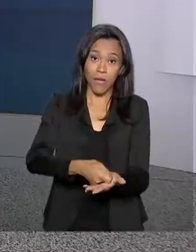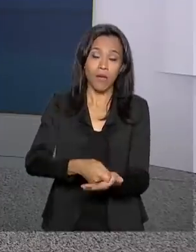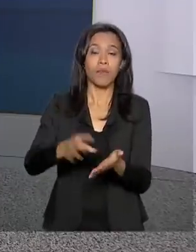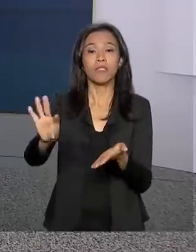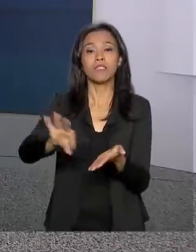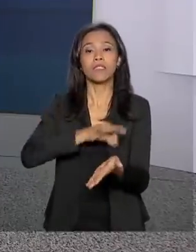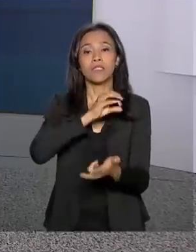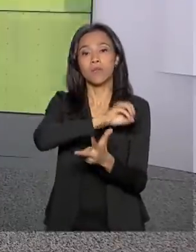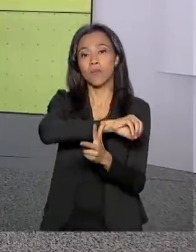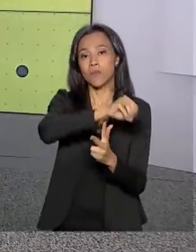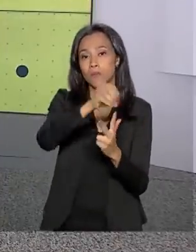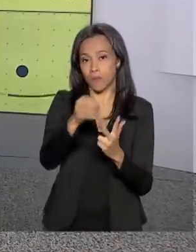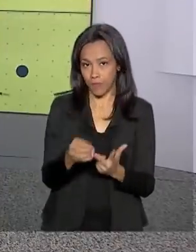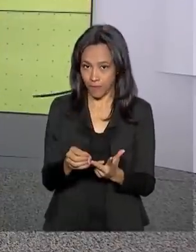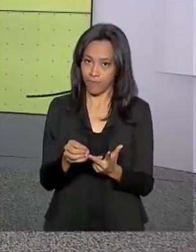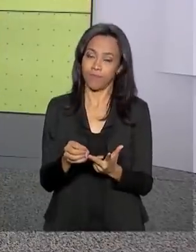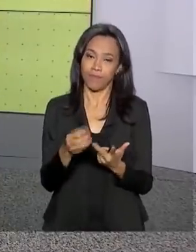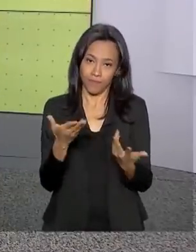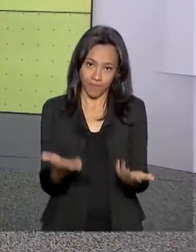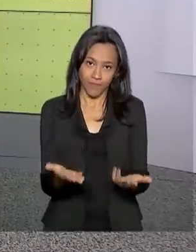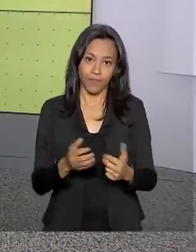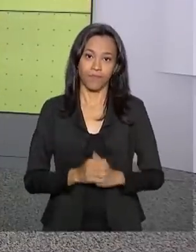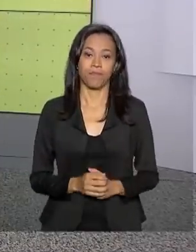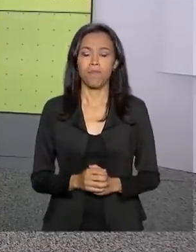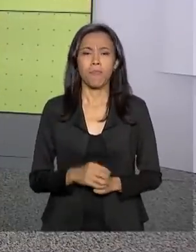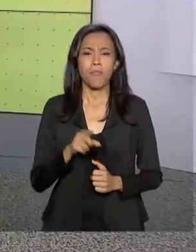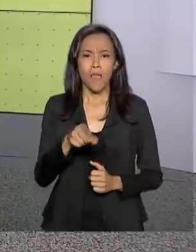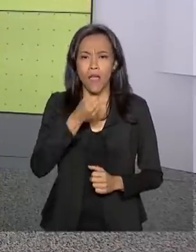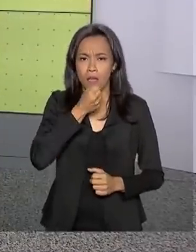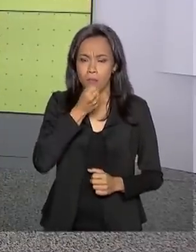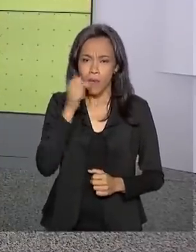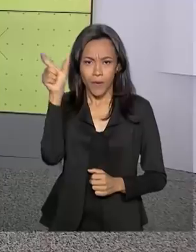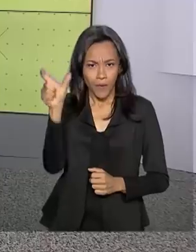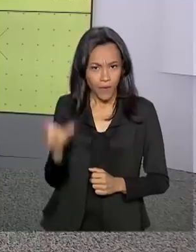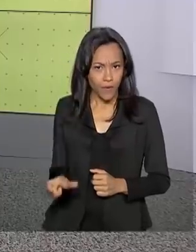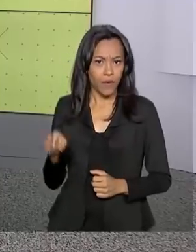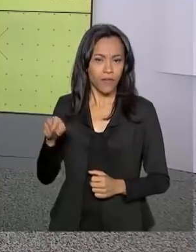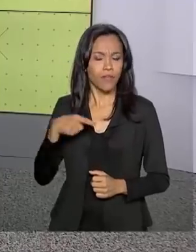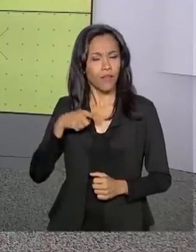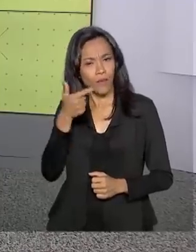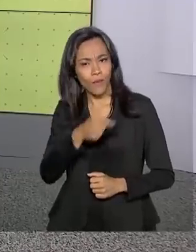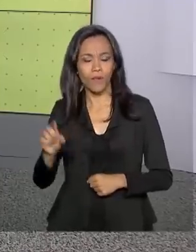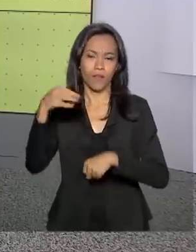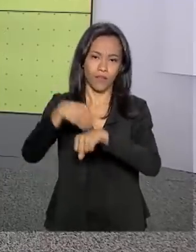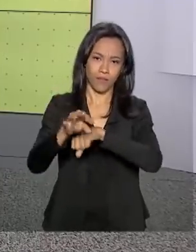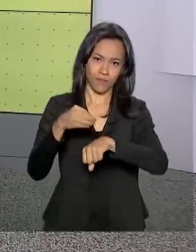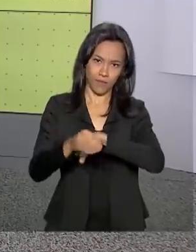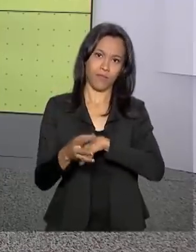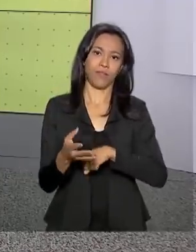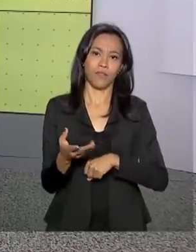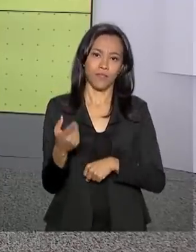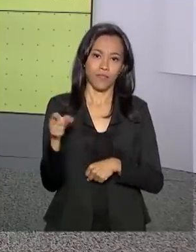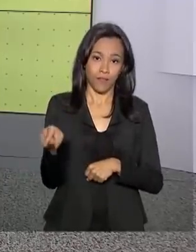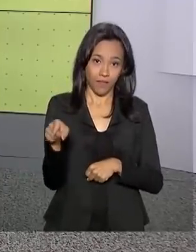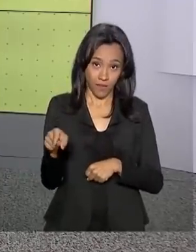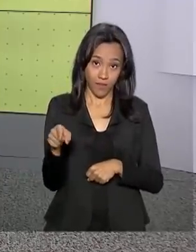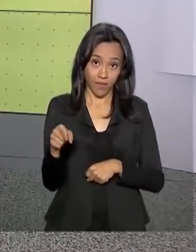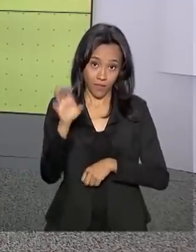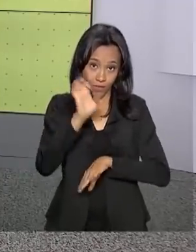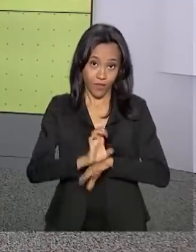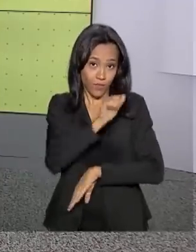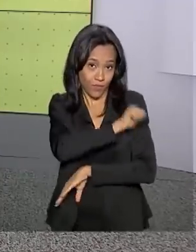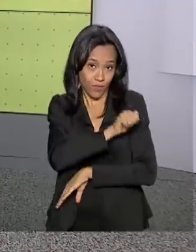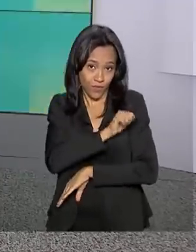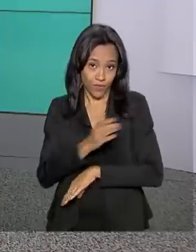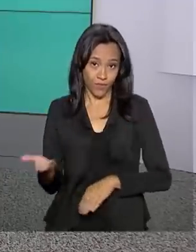inscrição do Exame Nacional do Ensino Médio, o Enem. A repórter Alessandra Lago tem outras informações para a gente, direto do Rio de Janeiro.